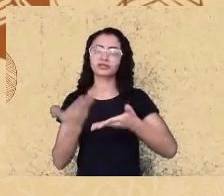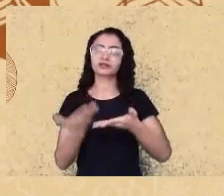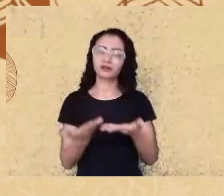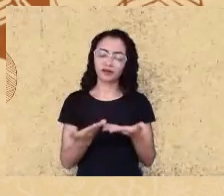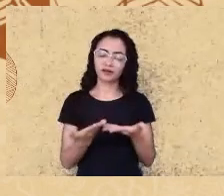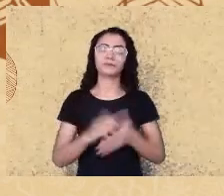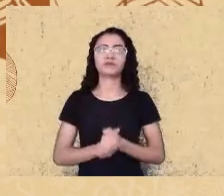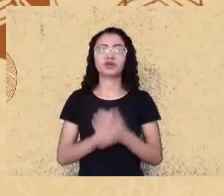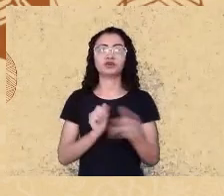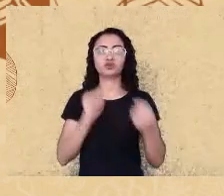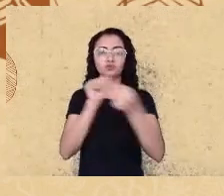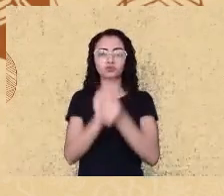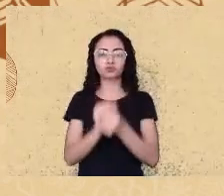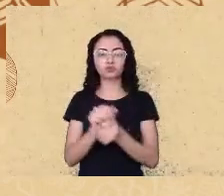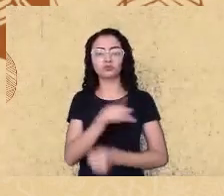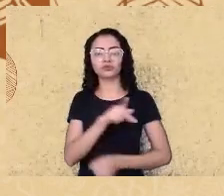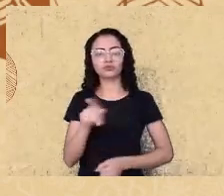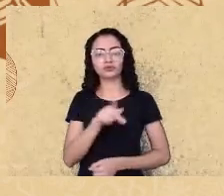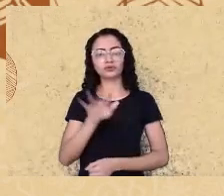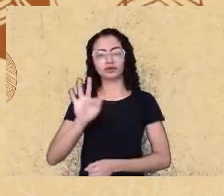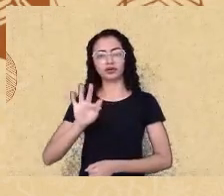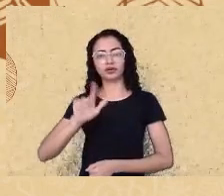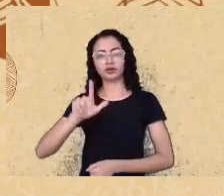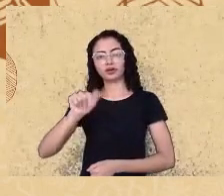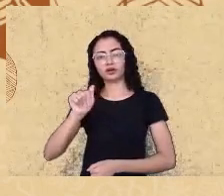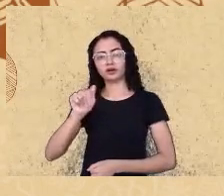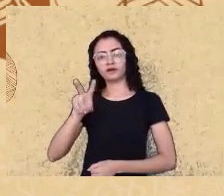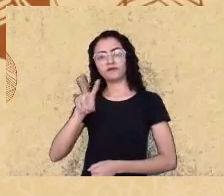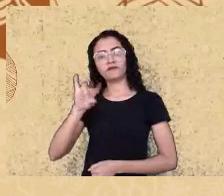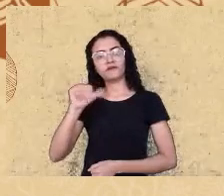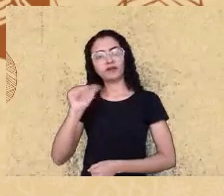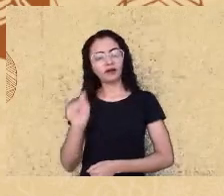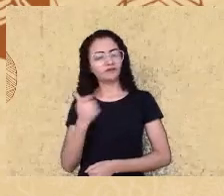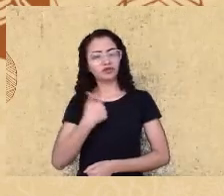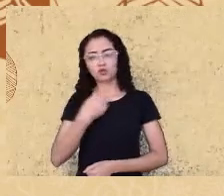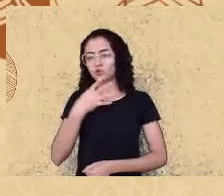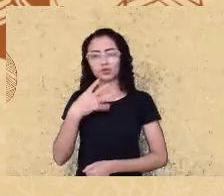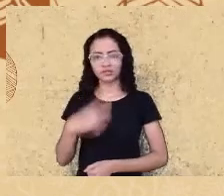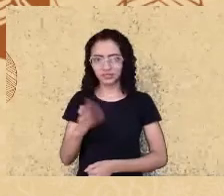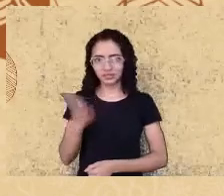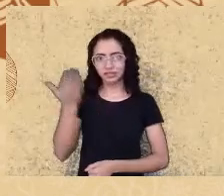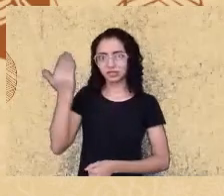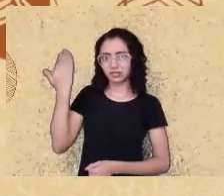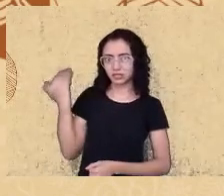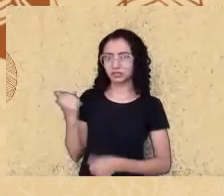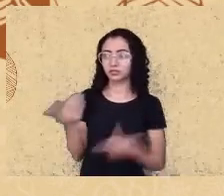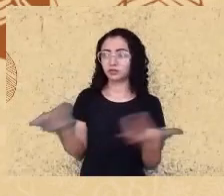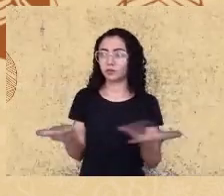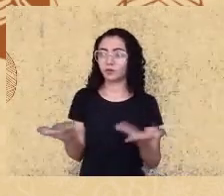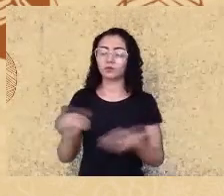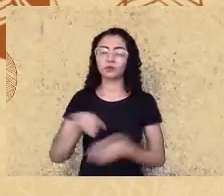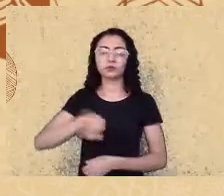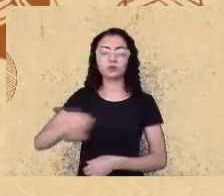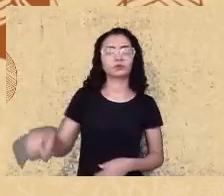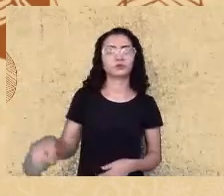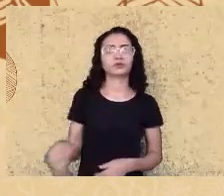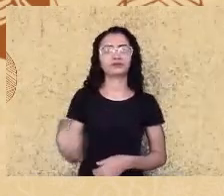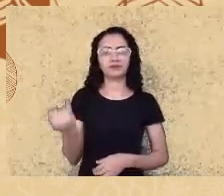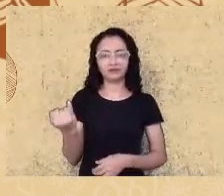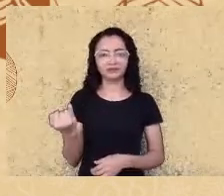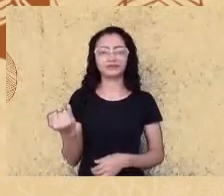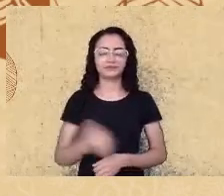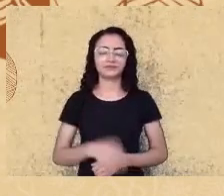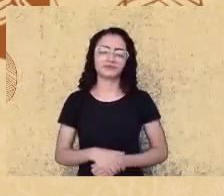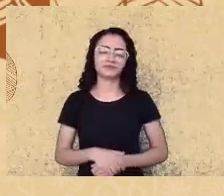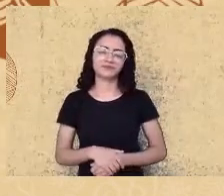conhecia pessoalmente, e que terei essa oportunidade hoje dessa interlocução, de saberes também com a área de